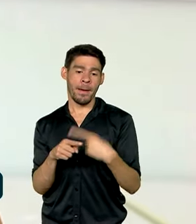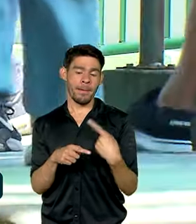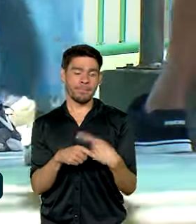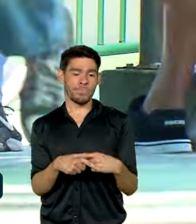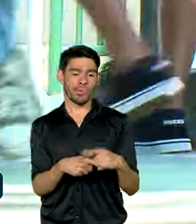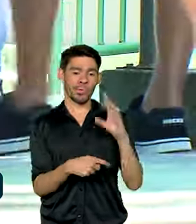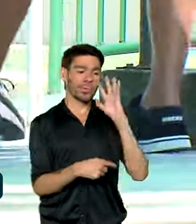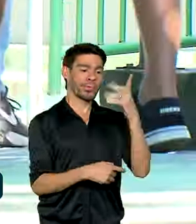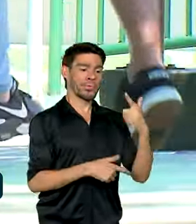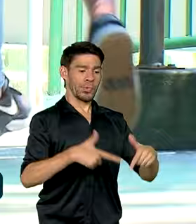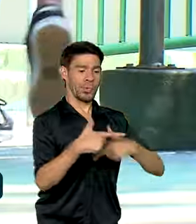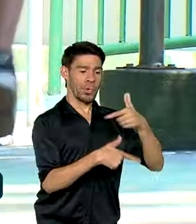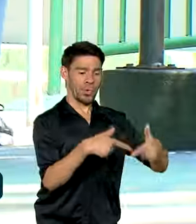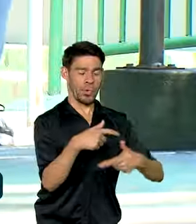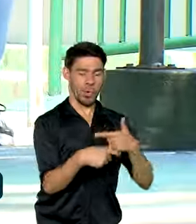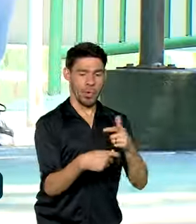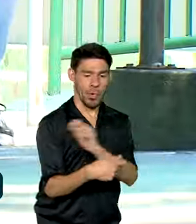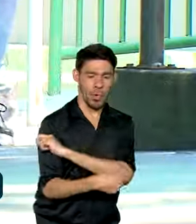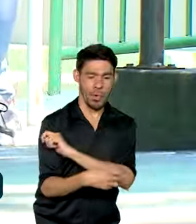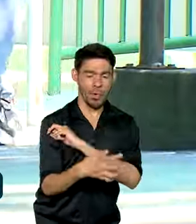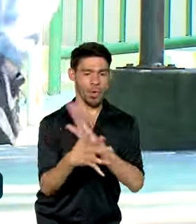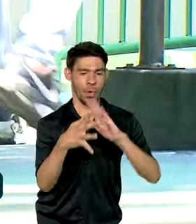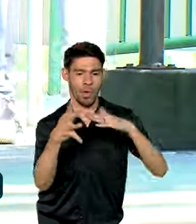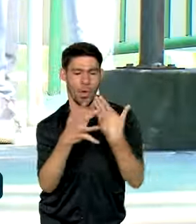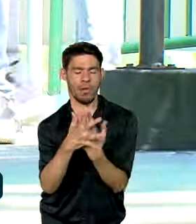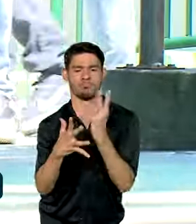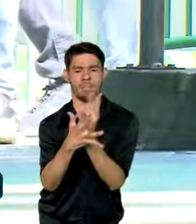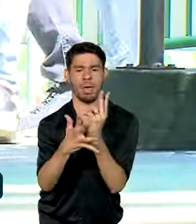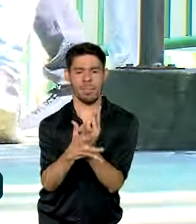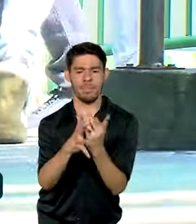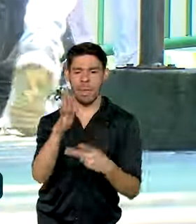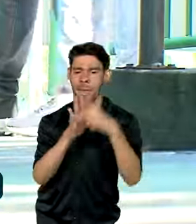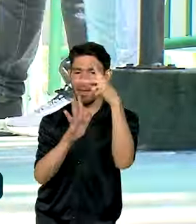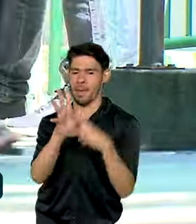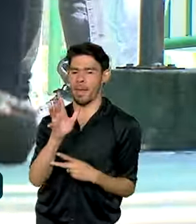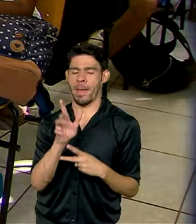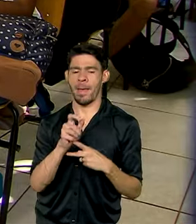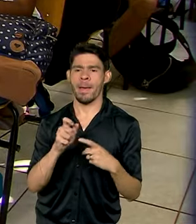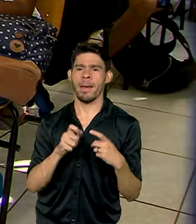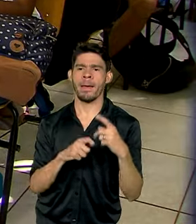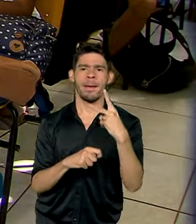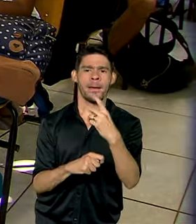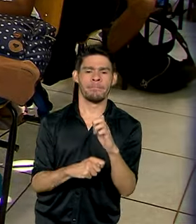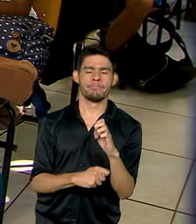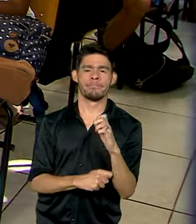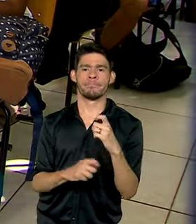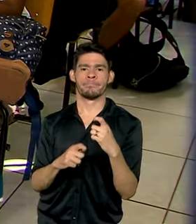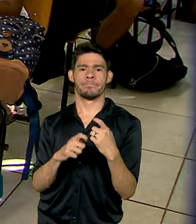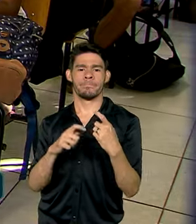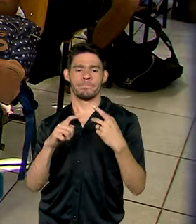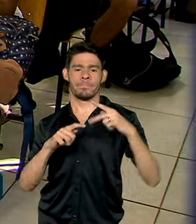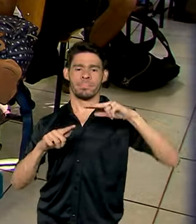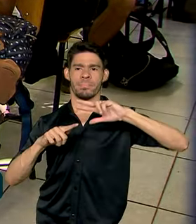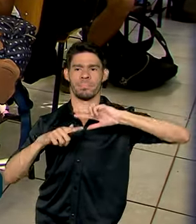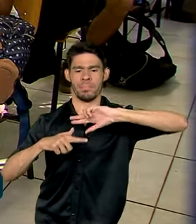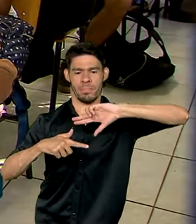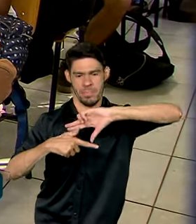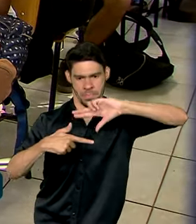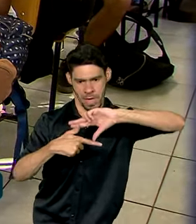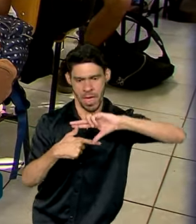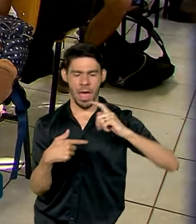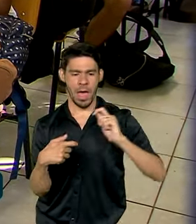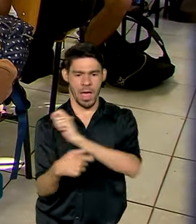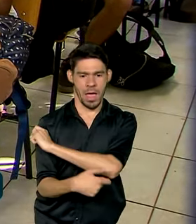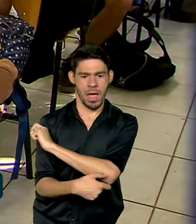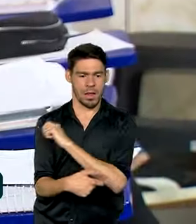trabalho. Para manter o aluno na escola, o governo lançou o programa Pé de Meia, voltado para alunos de 14 a 24